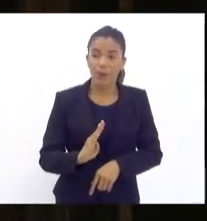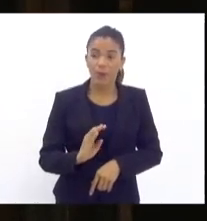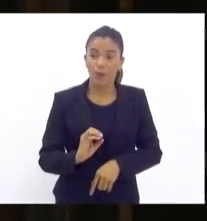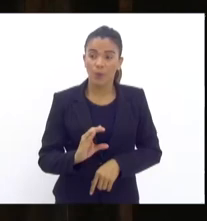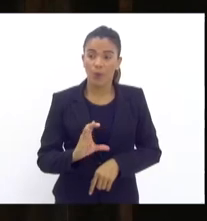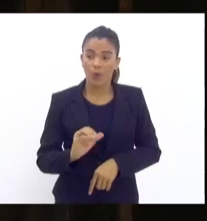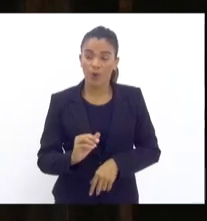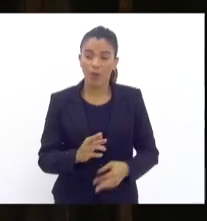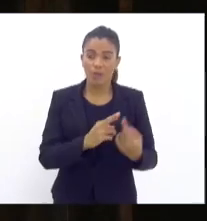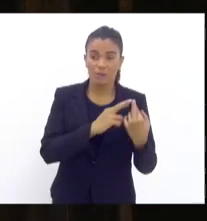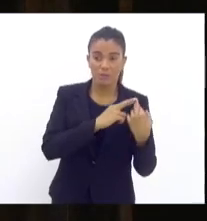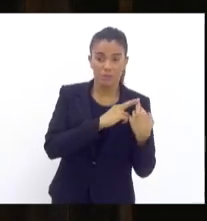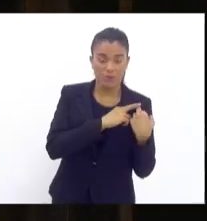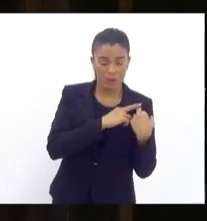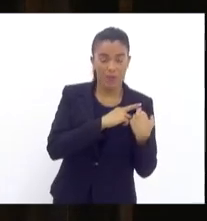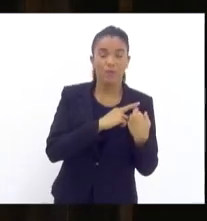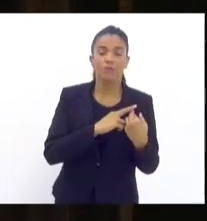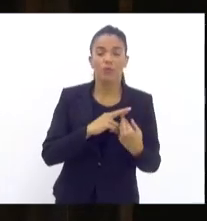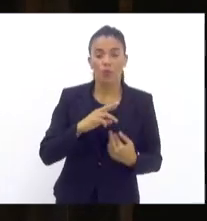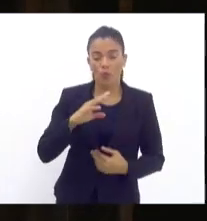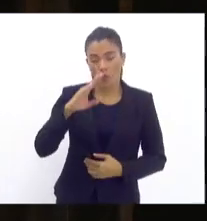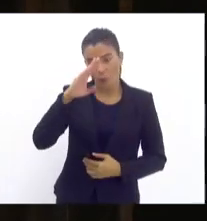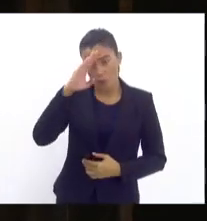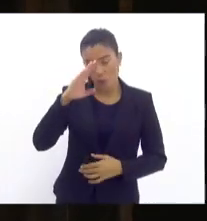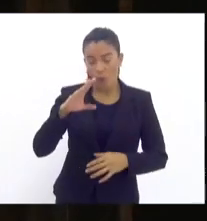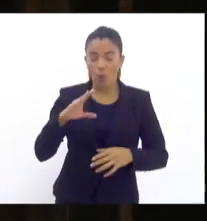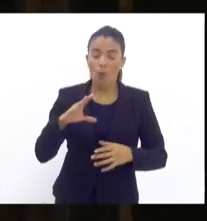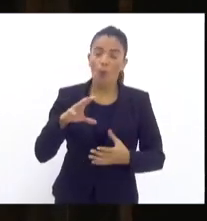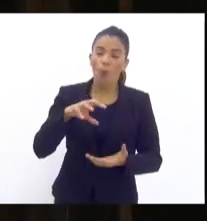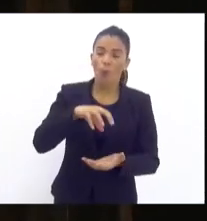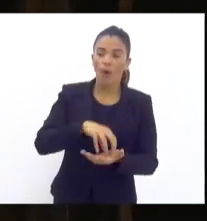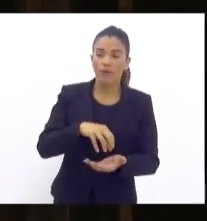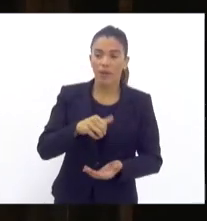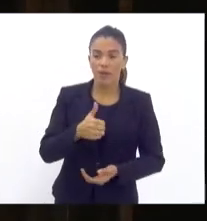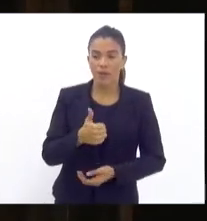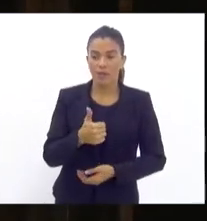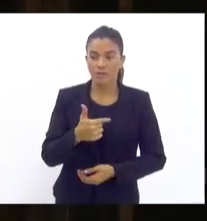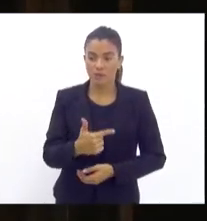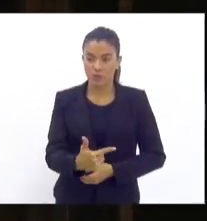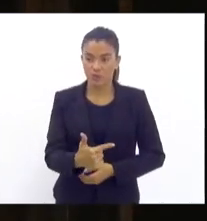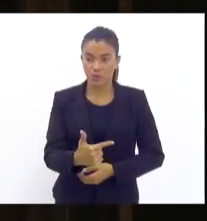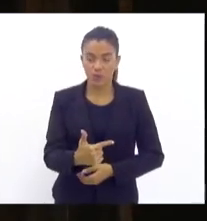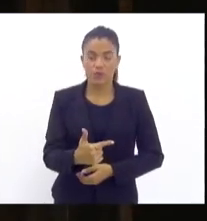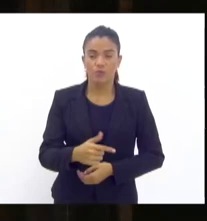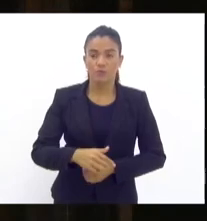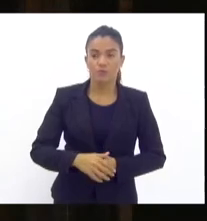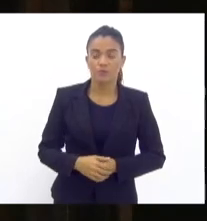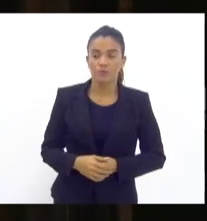da 22ª, houve um evento em que um ônibus acabou sendo alvejado,